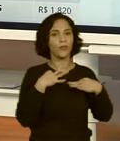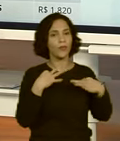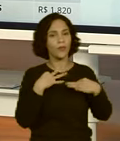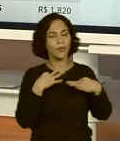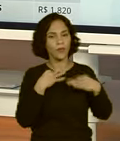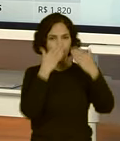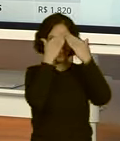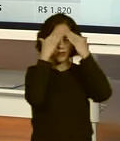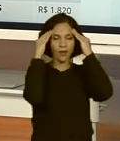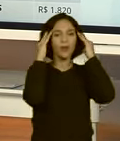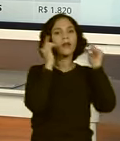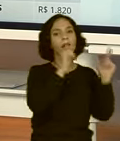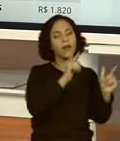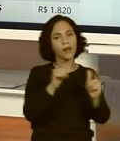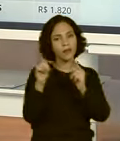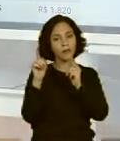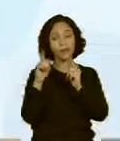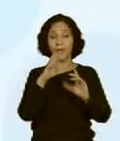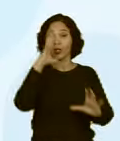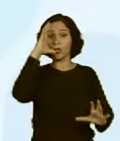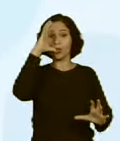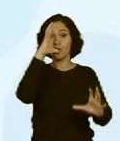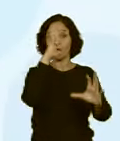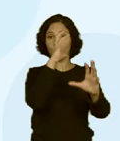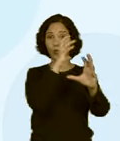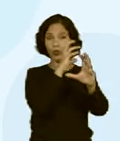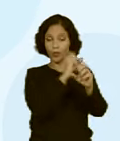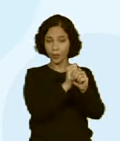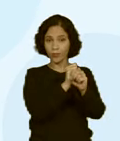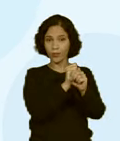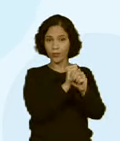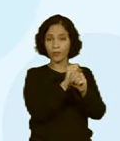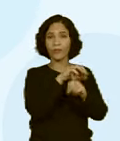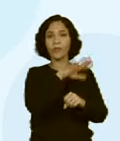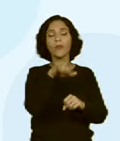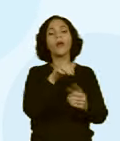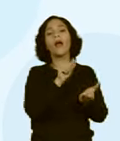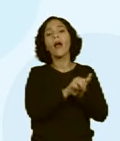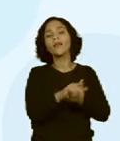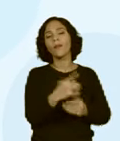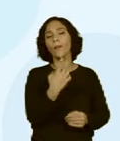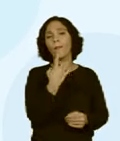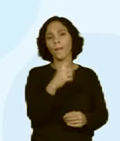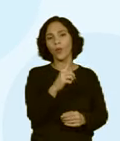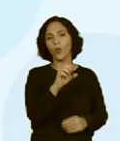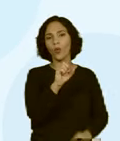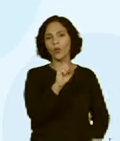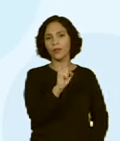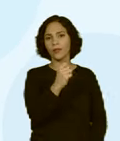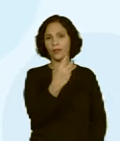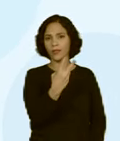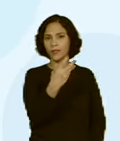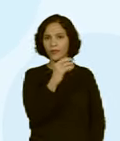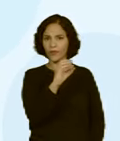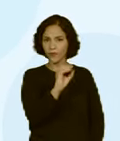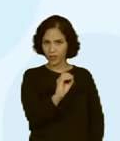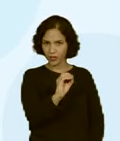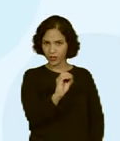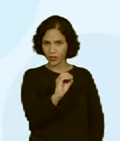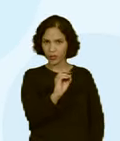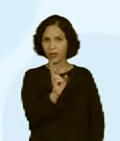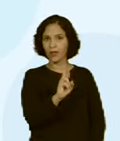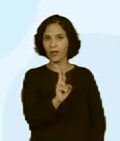vestuário, lazer e diversão. Somando tudo, essa família está gastando 1.820 reais